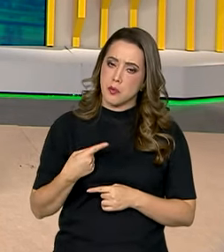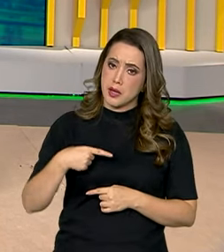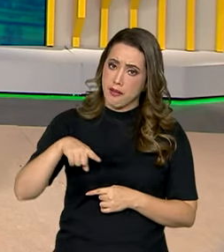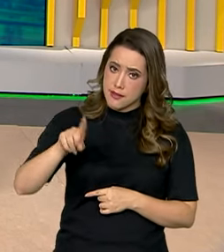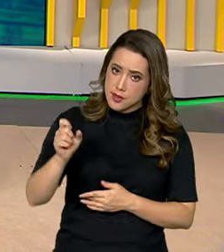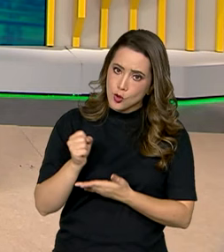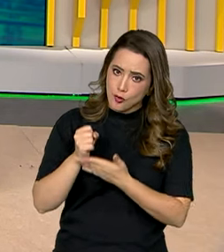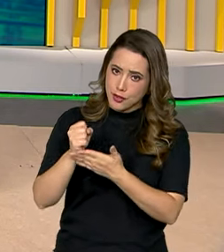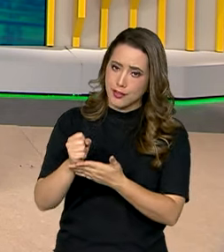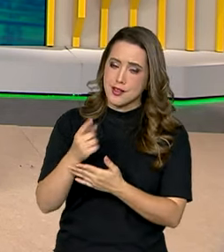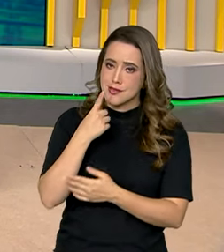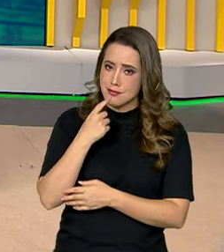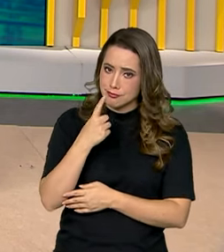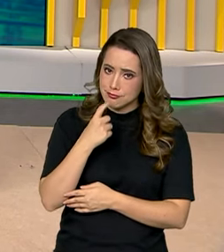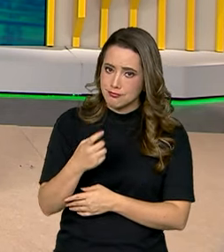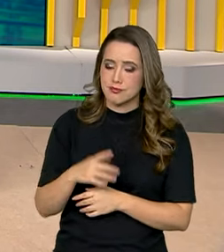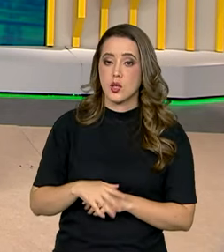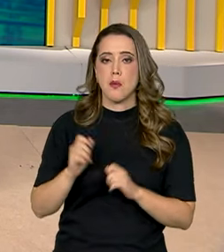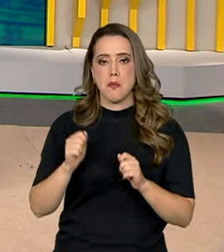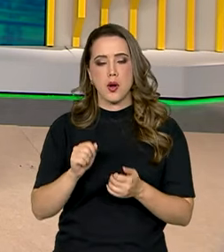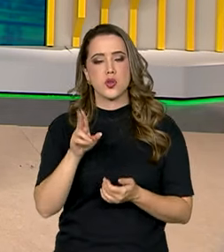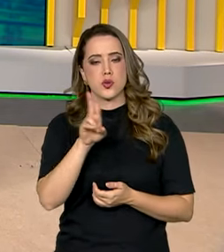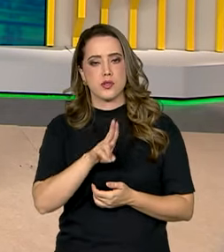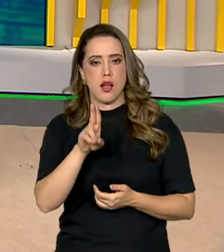está disponível para os sistemas Android e iOS.